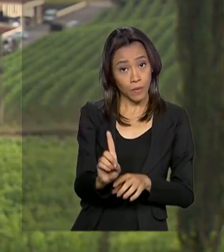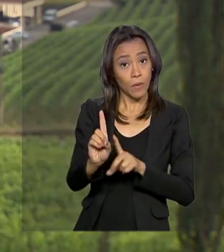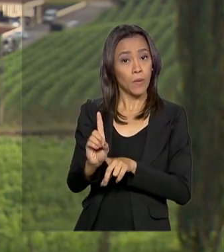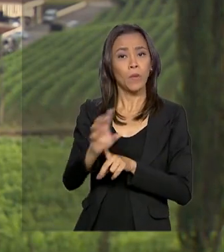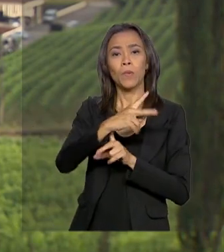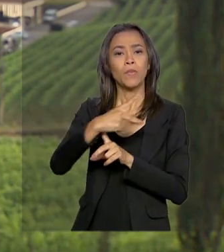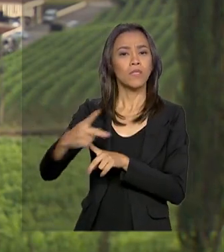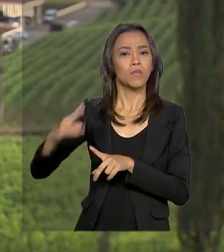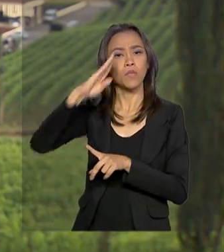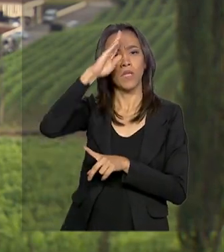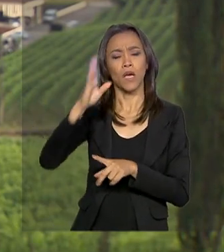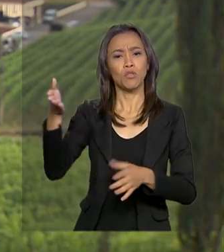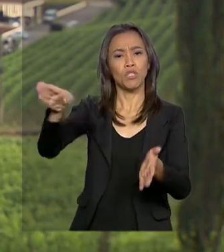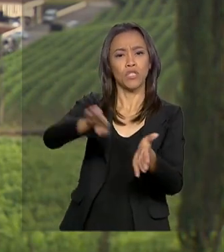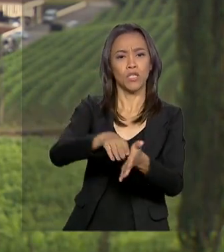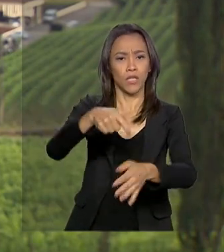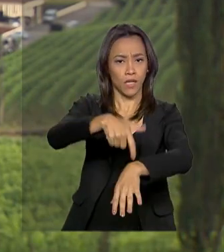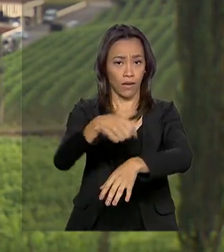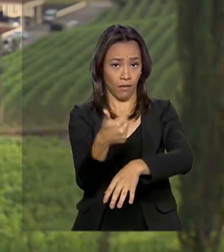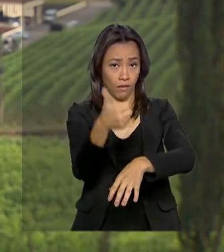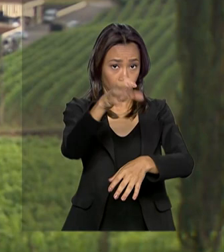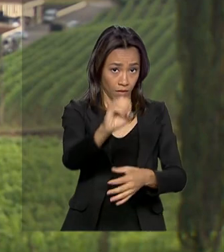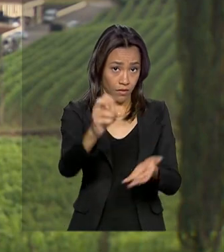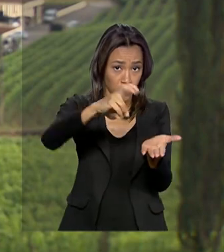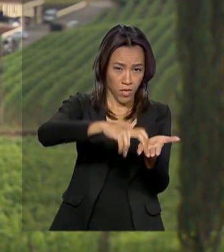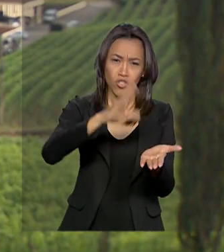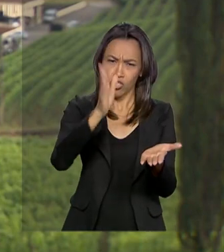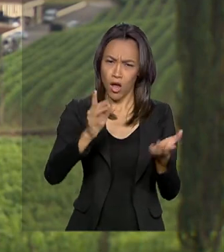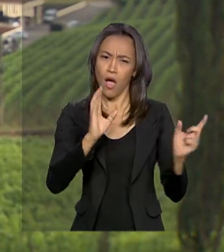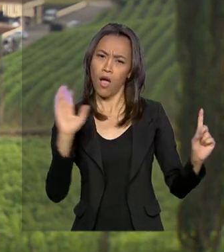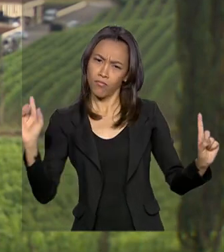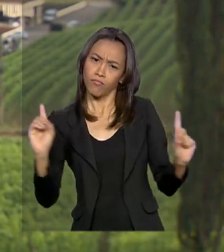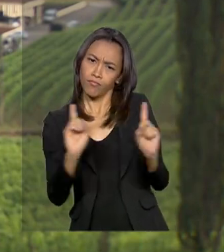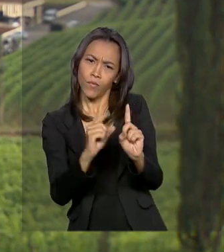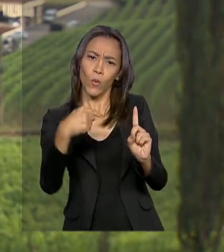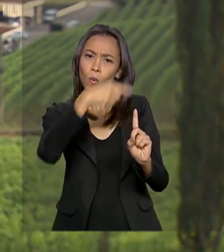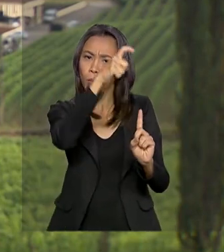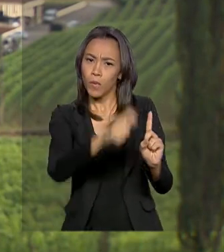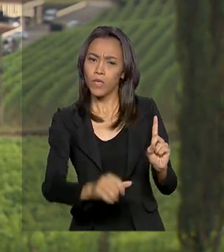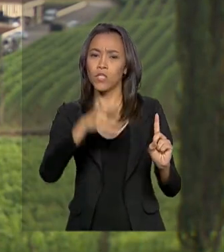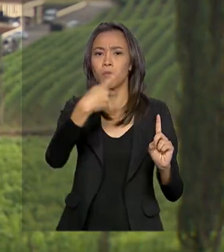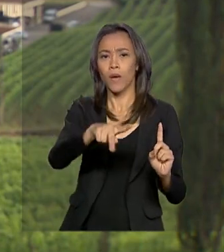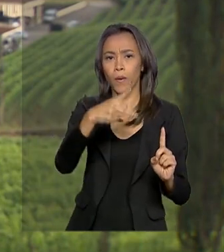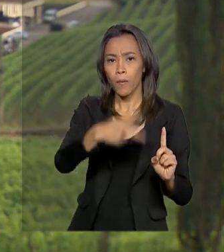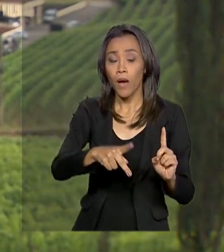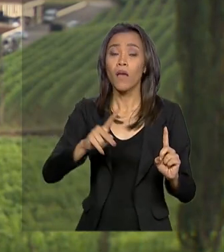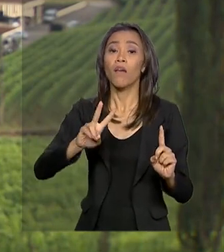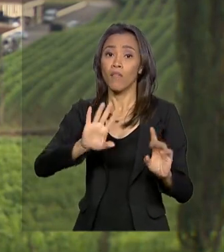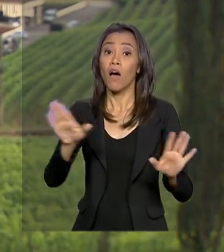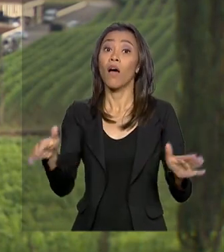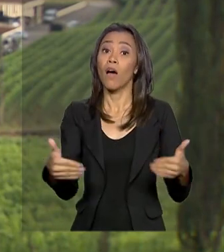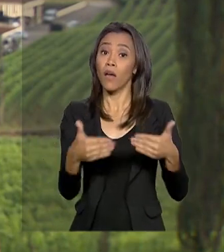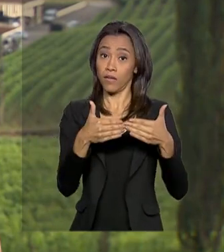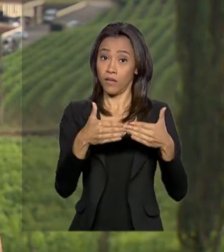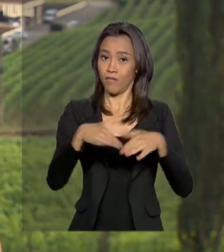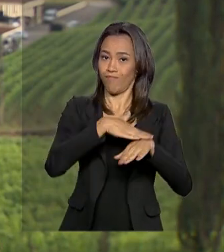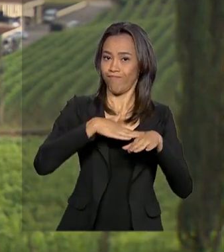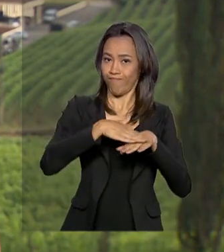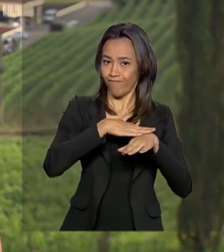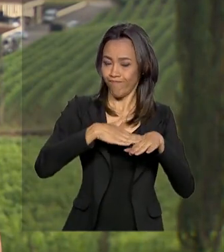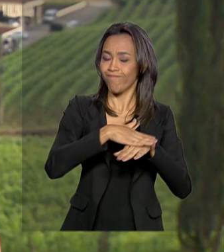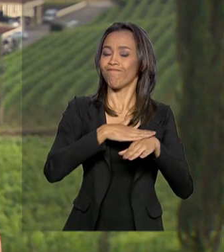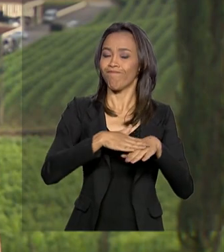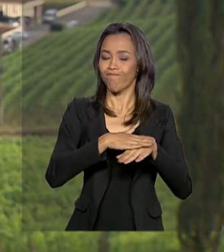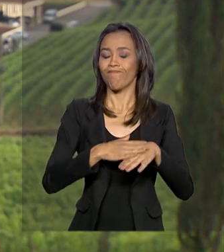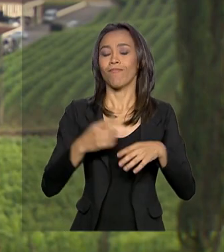próximo das 10 horas e já se encontra com o presidente do Paraguai, Mário Ábido Benítez. Eles vão ter uma reunião bilateral. A